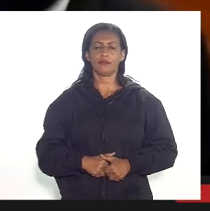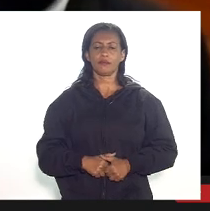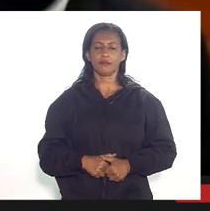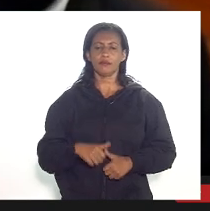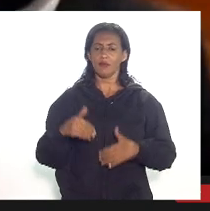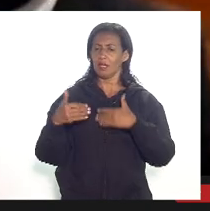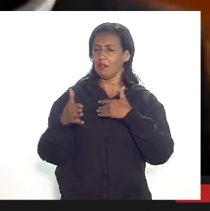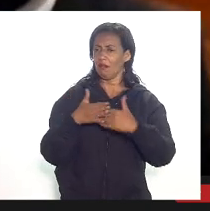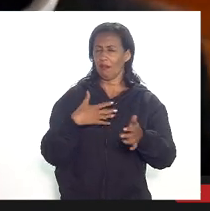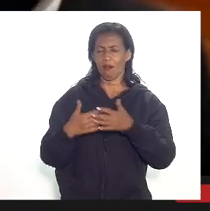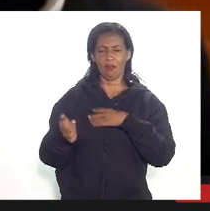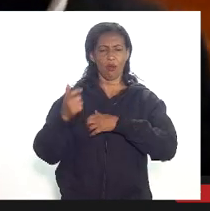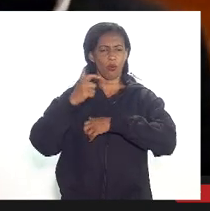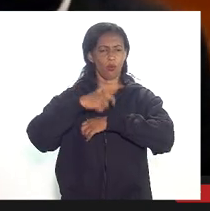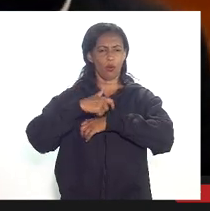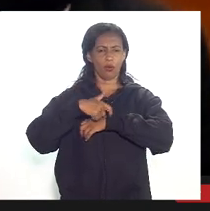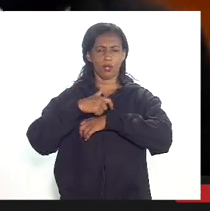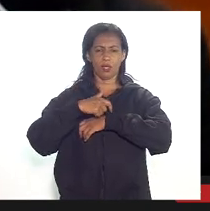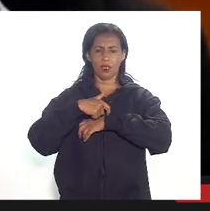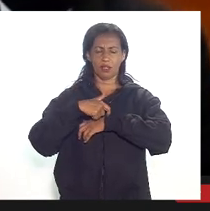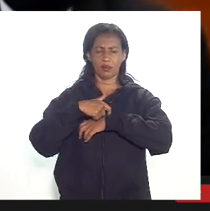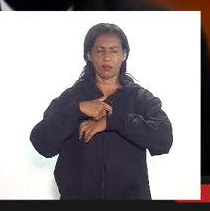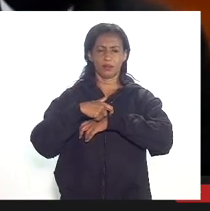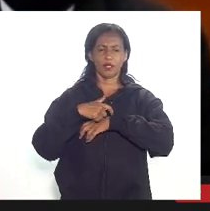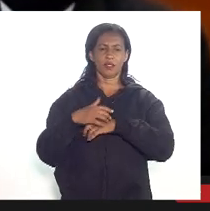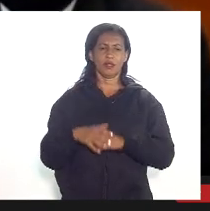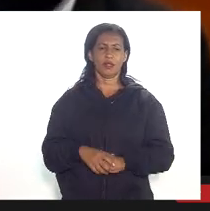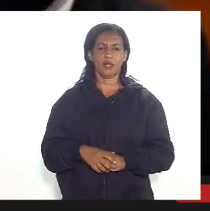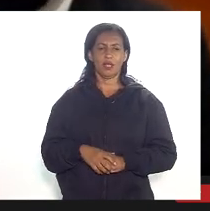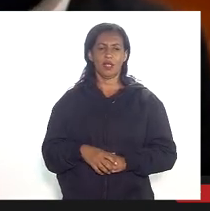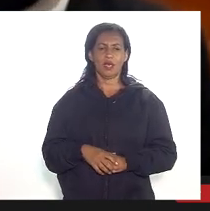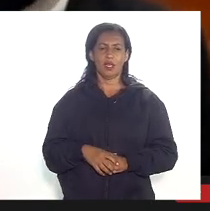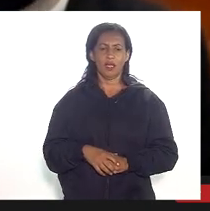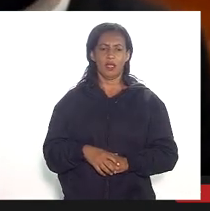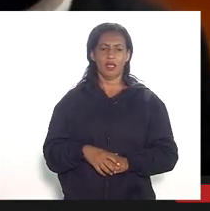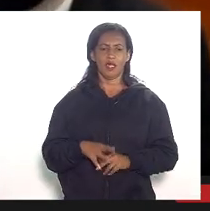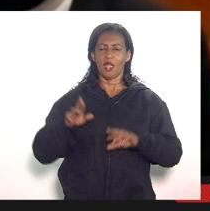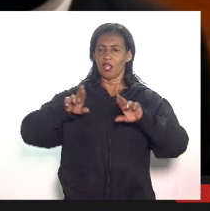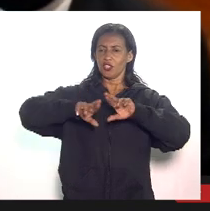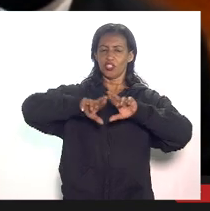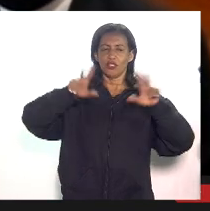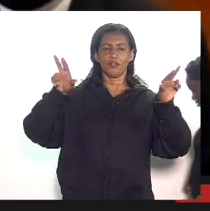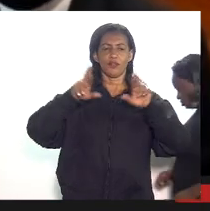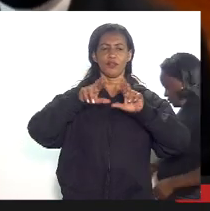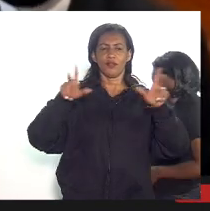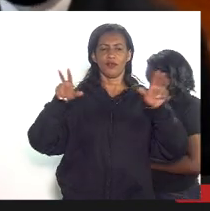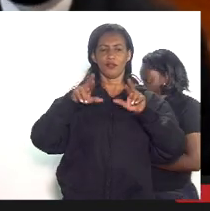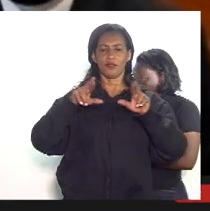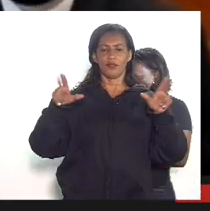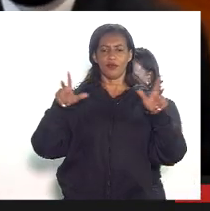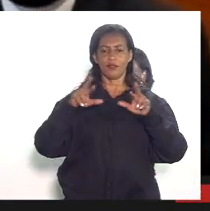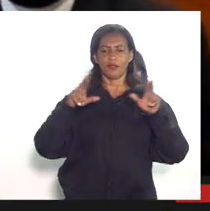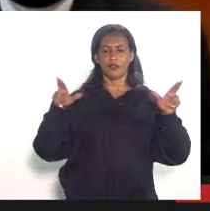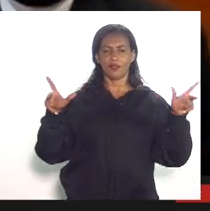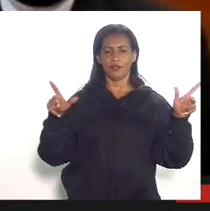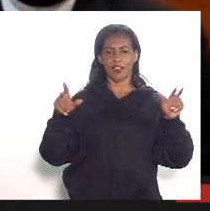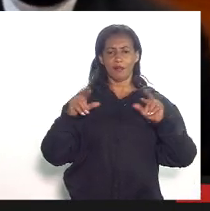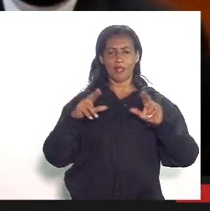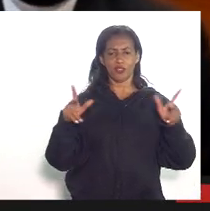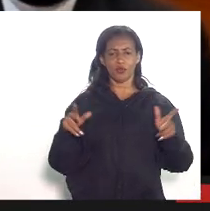qualquer momento o aprimoramento de uma resolução é diferente de um